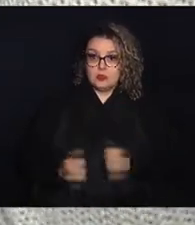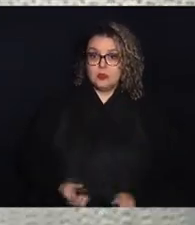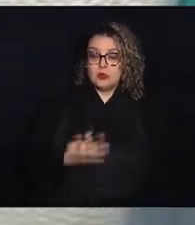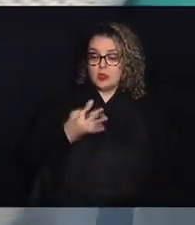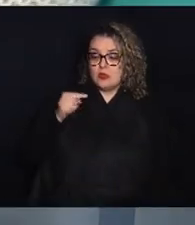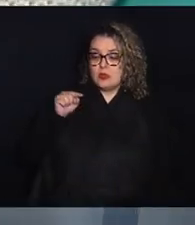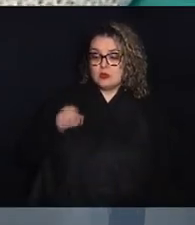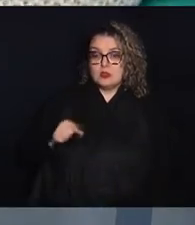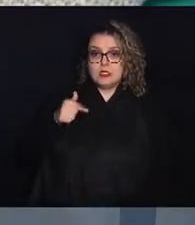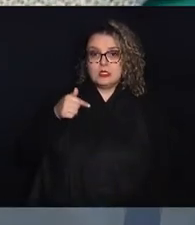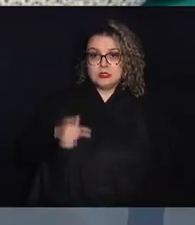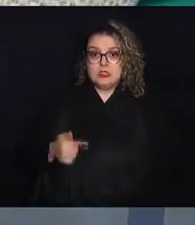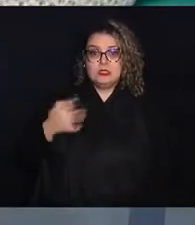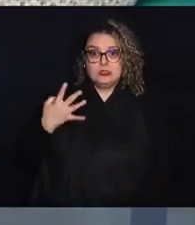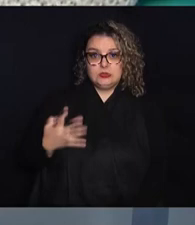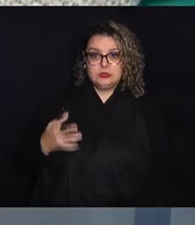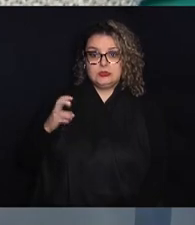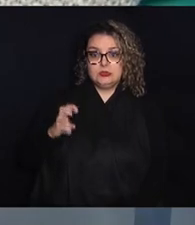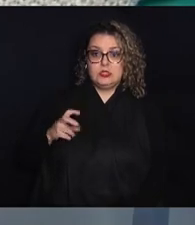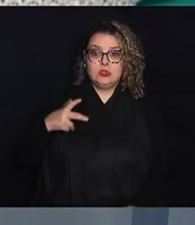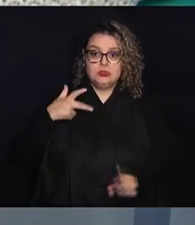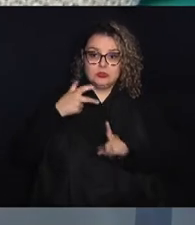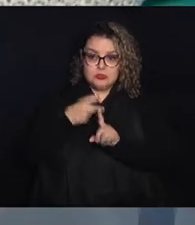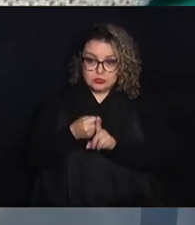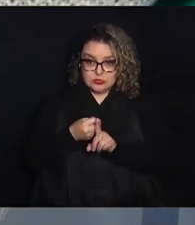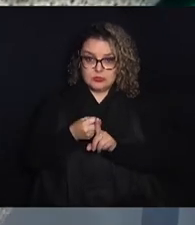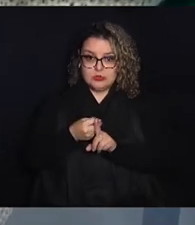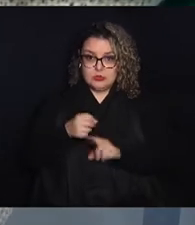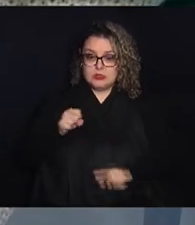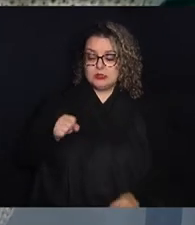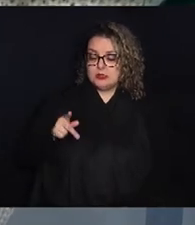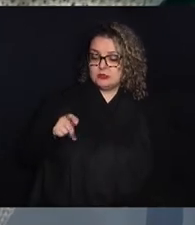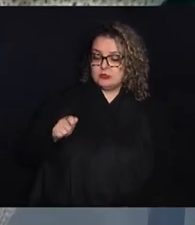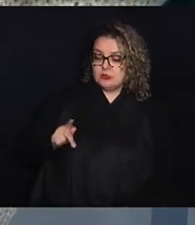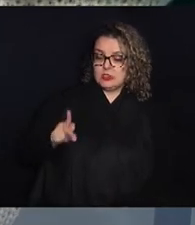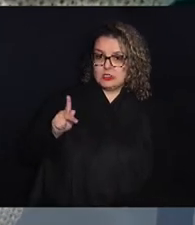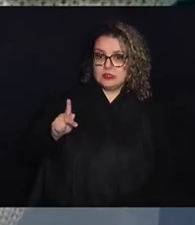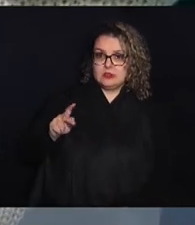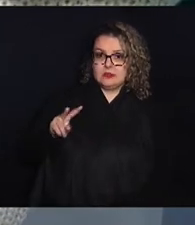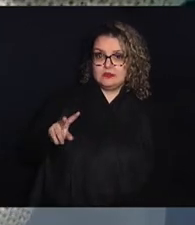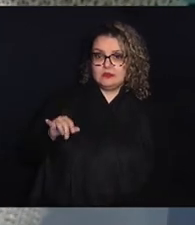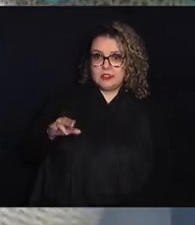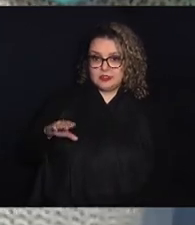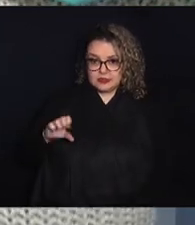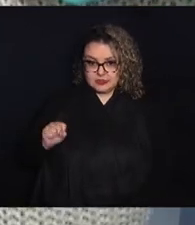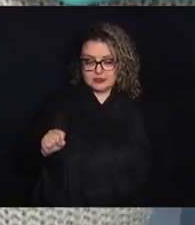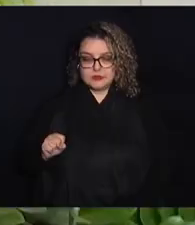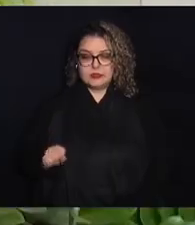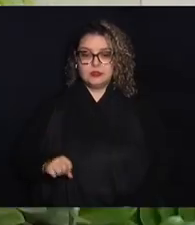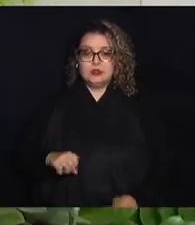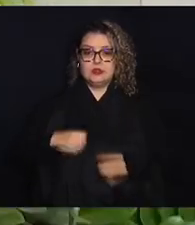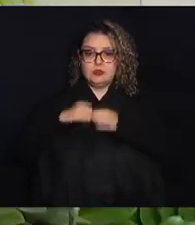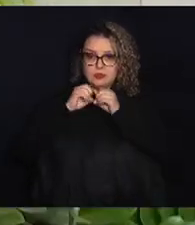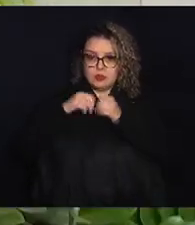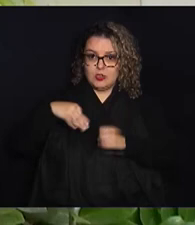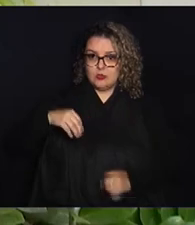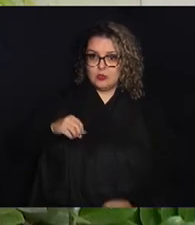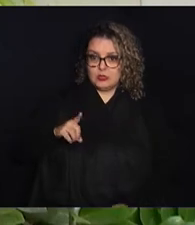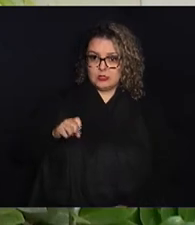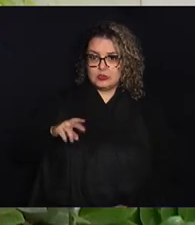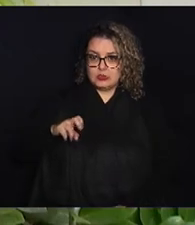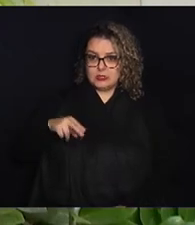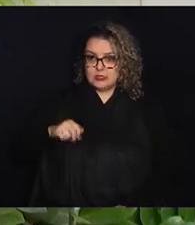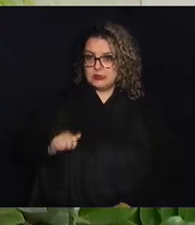.745 doses da Spikevax, fabricada pelo Laboratório Moderna. É uma vacina